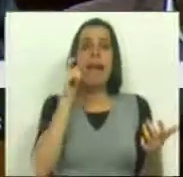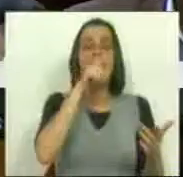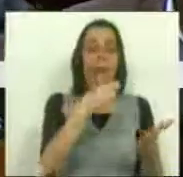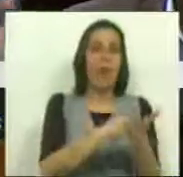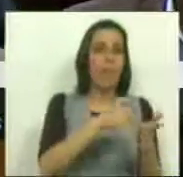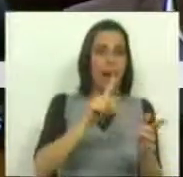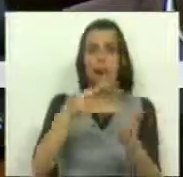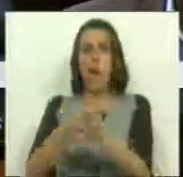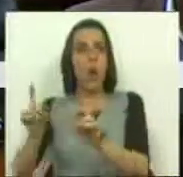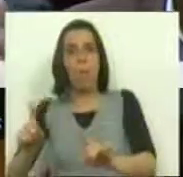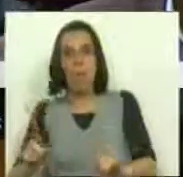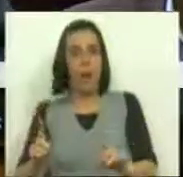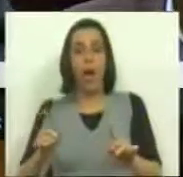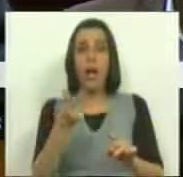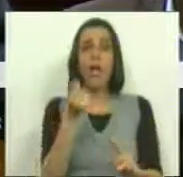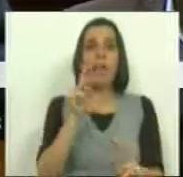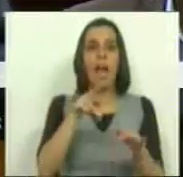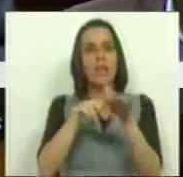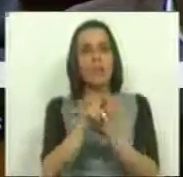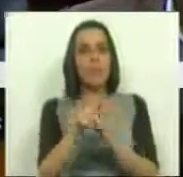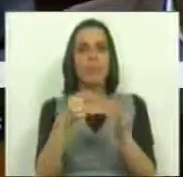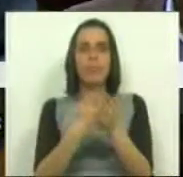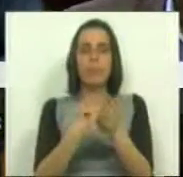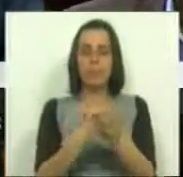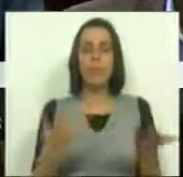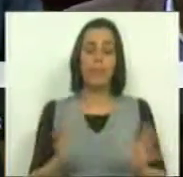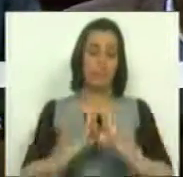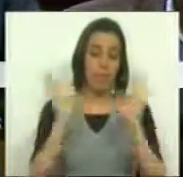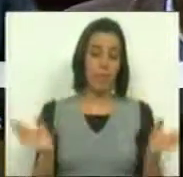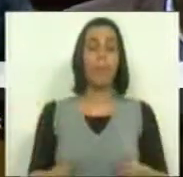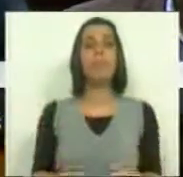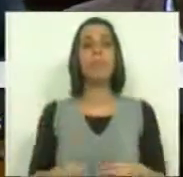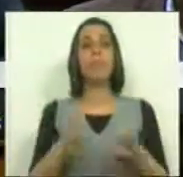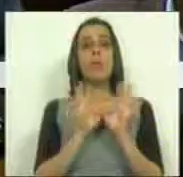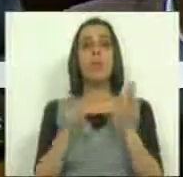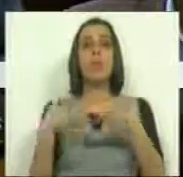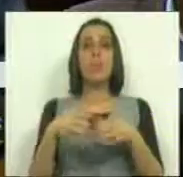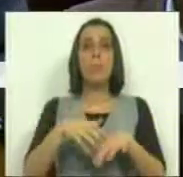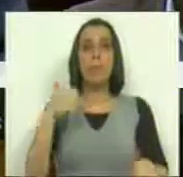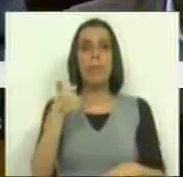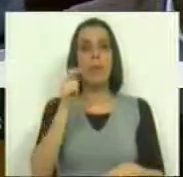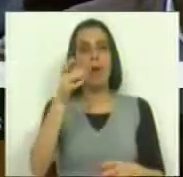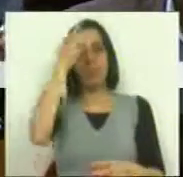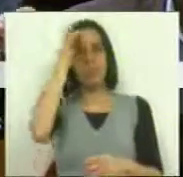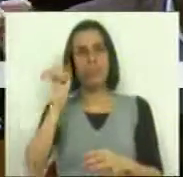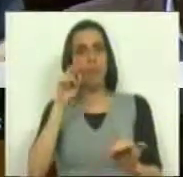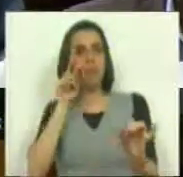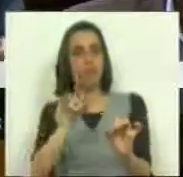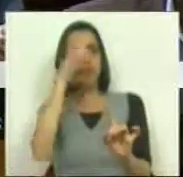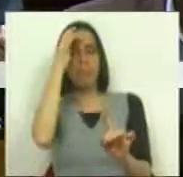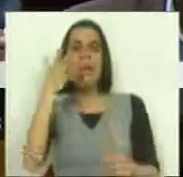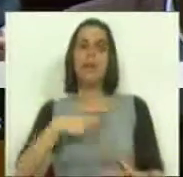quem é isento e quem não é isento da taxa moderadora. Bom, do ponto de vista do Grupo Parlamentar do Bloco de Esquerda,